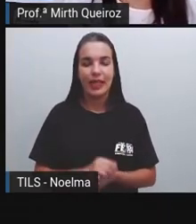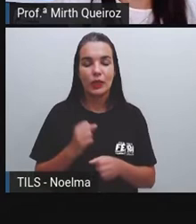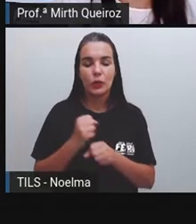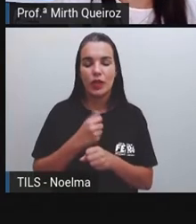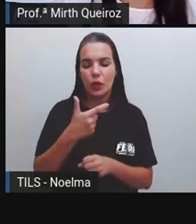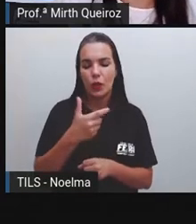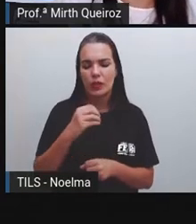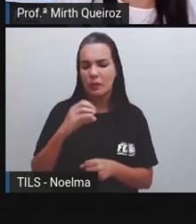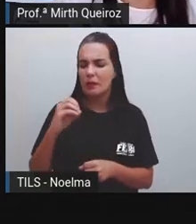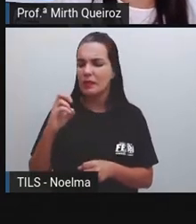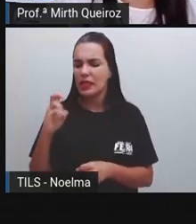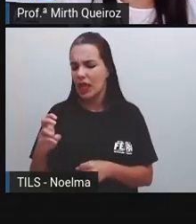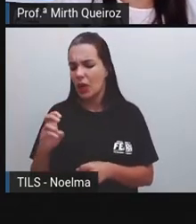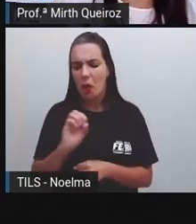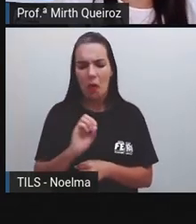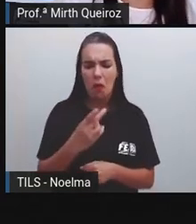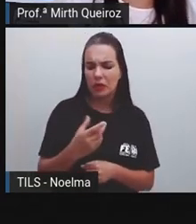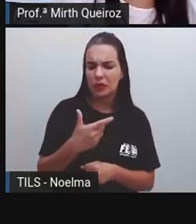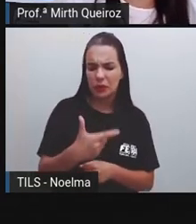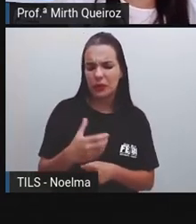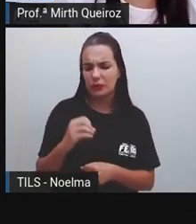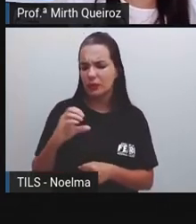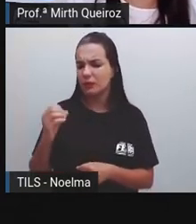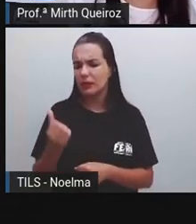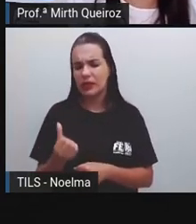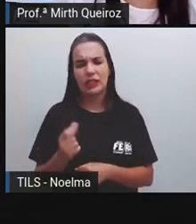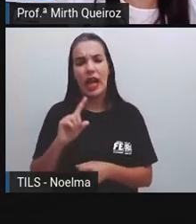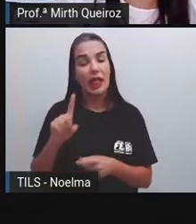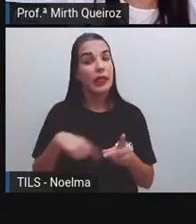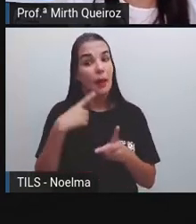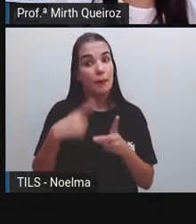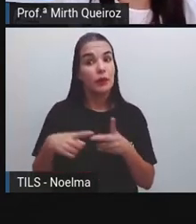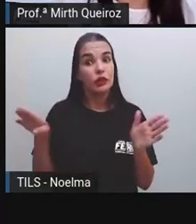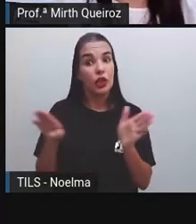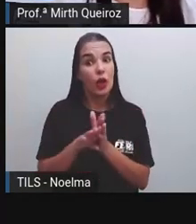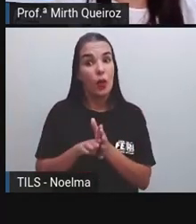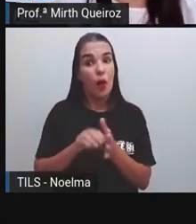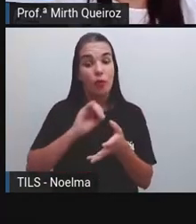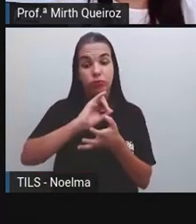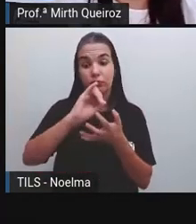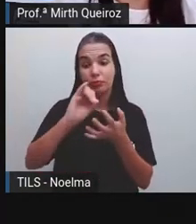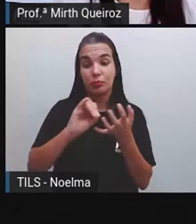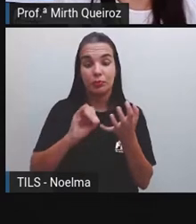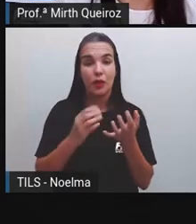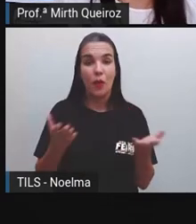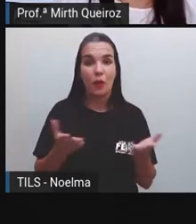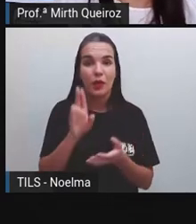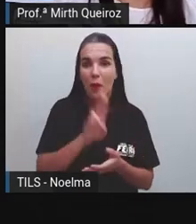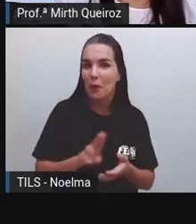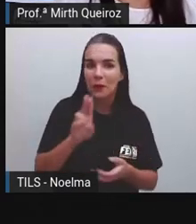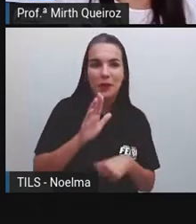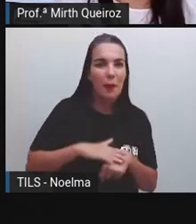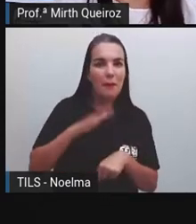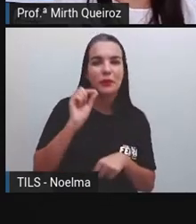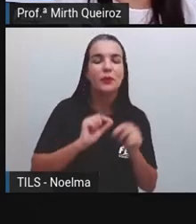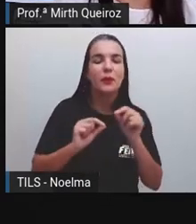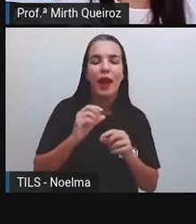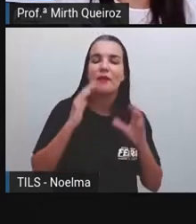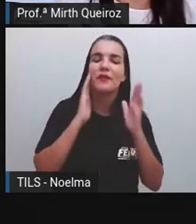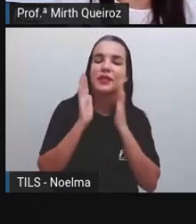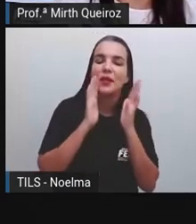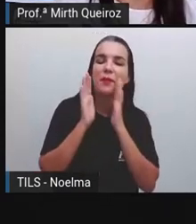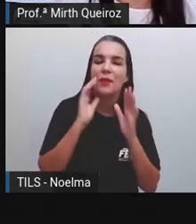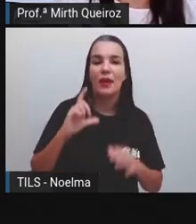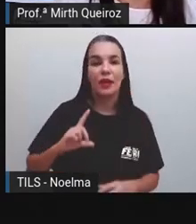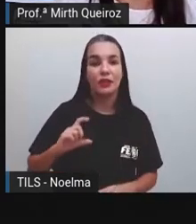depois É que vieram Essas outras Essas outras Redes sociais Que estão Muito utilizadas Hoje Como é o caso Do Facebook